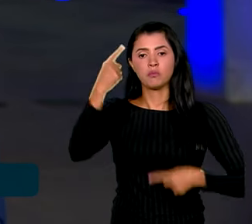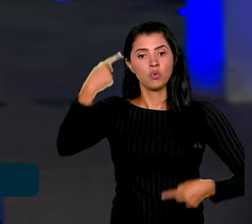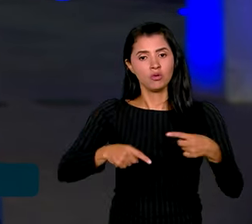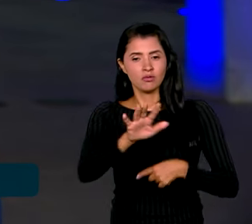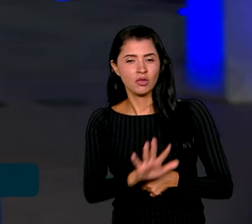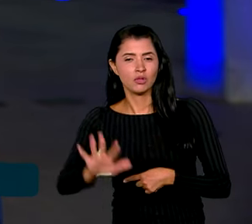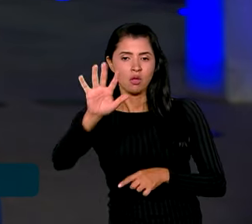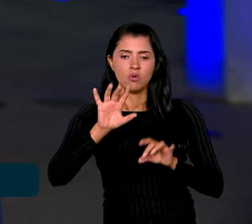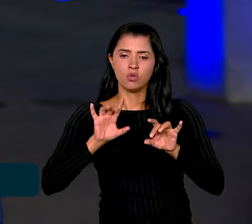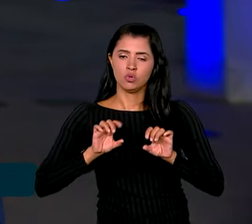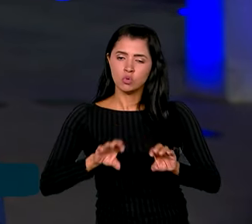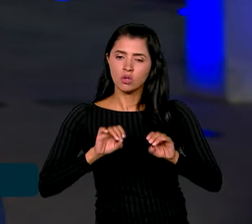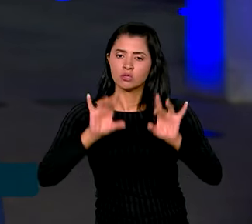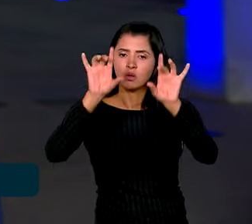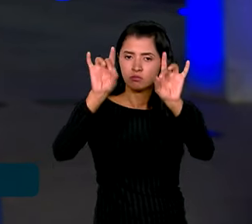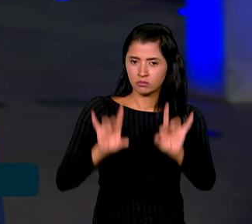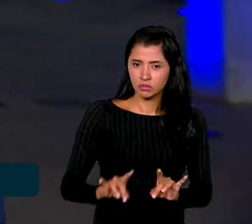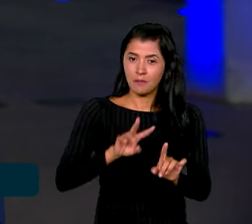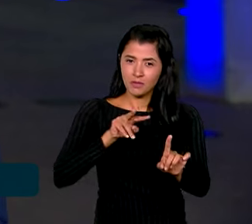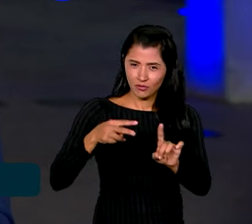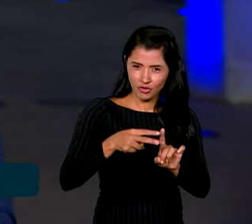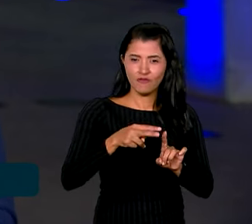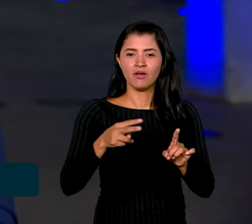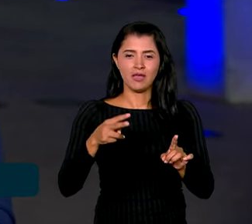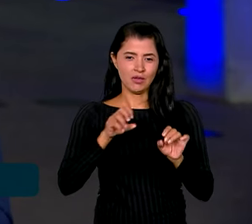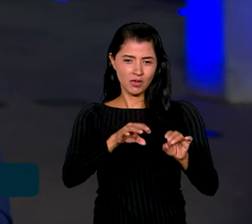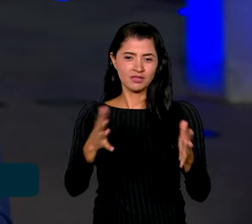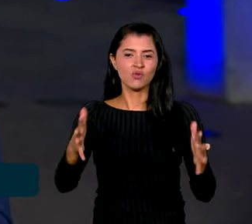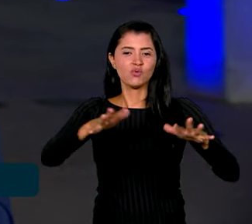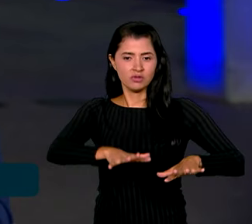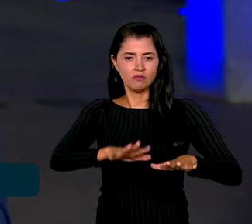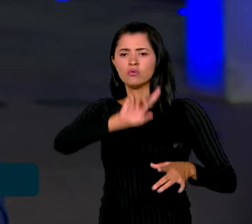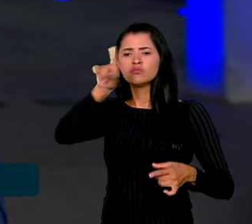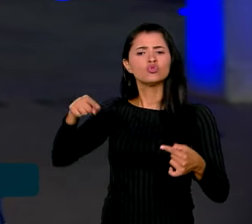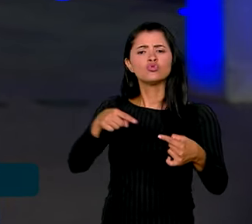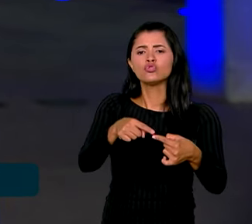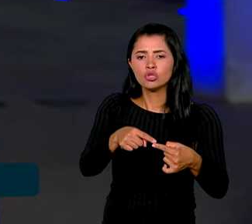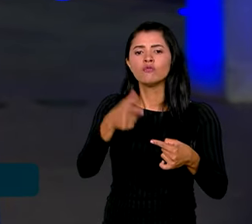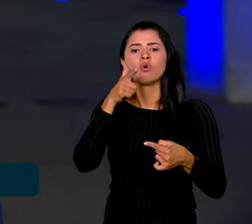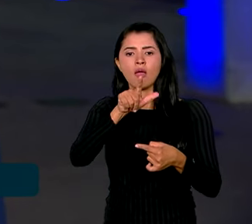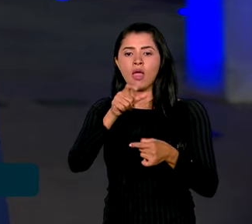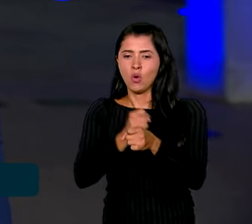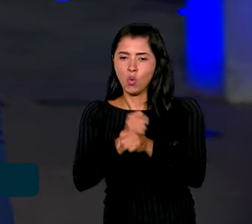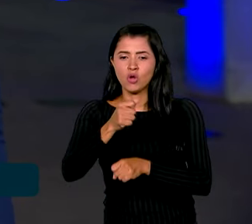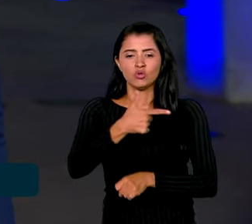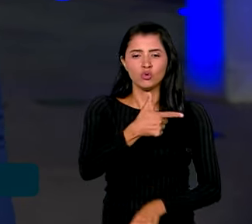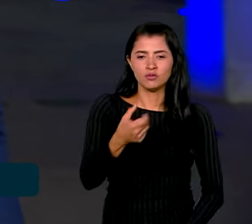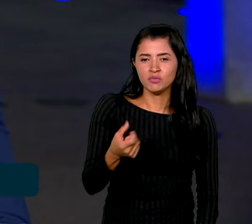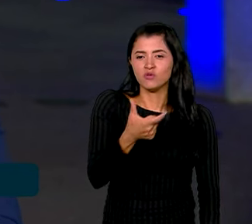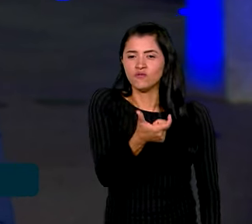de Educação Especial na perspectiva da educação inclusiva. O objetivo é chegar ao fim de 2026